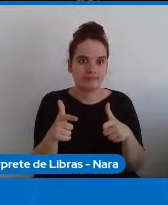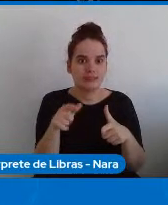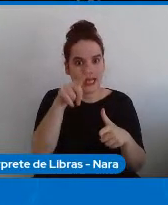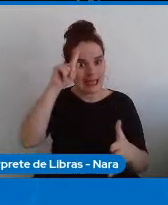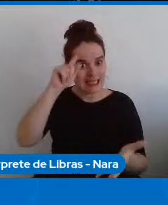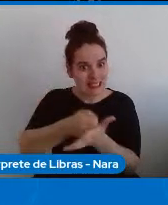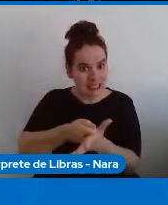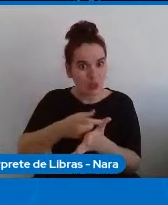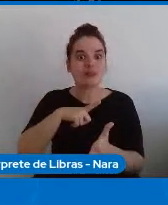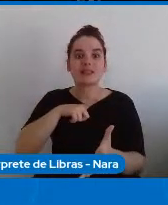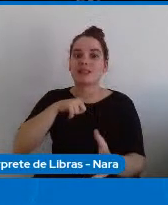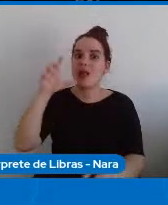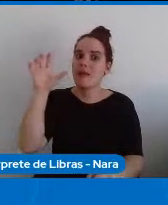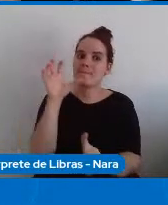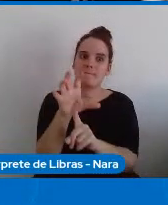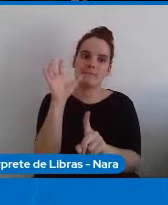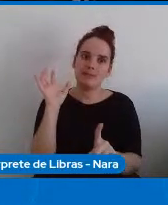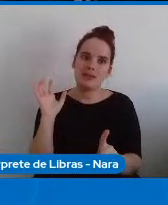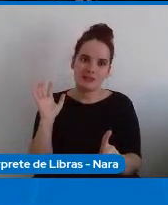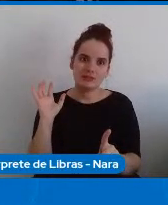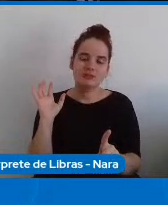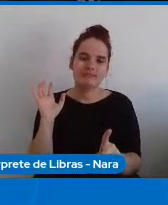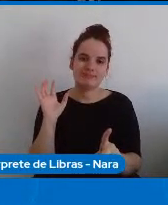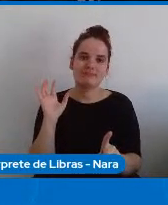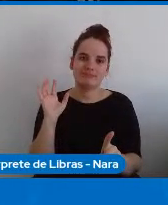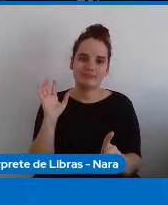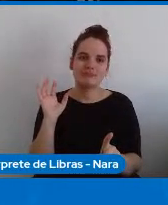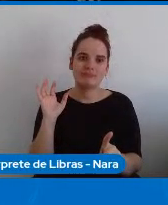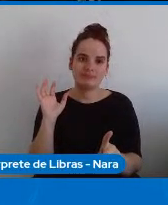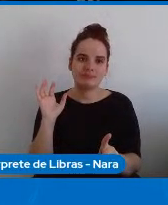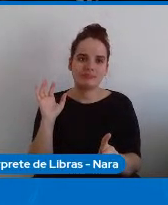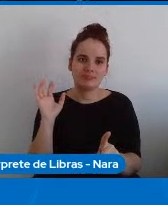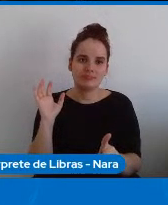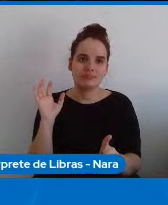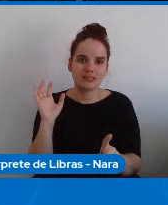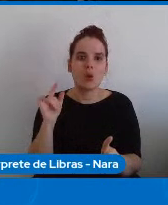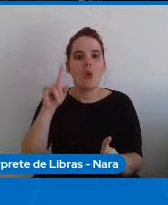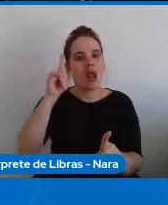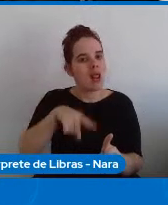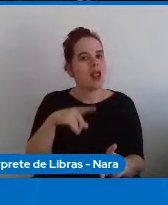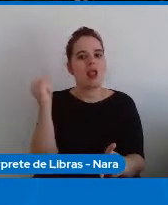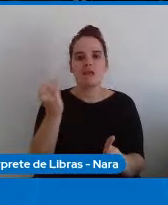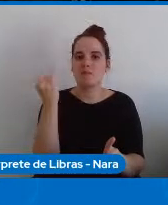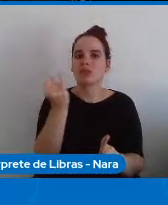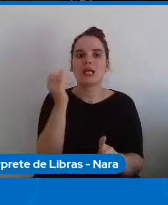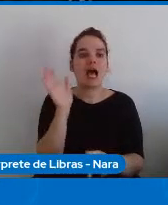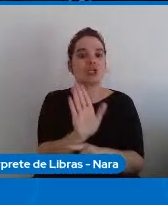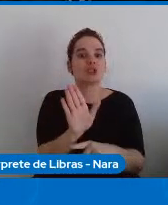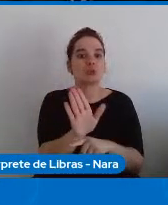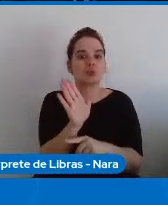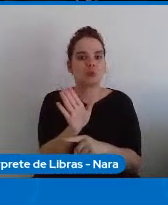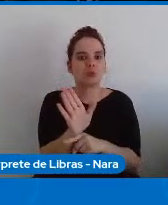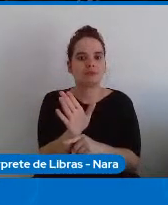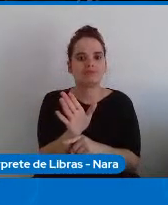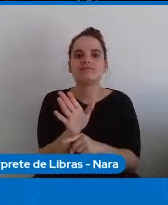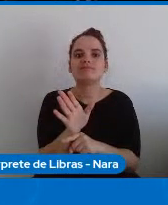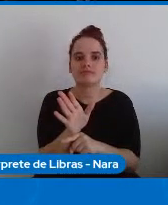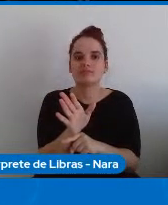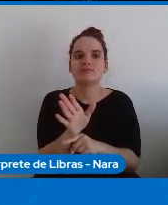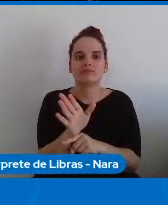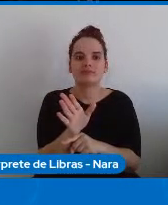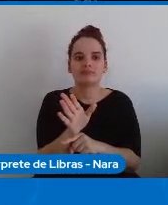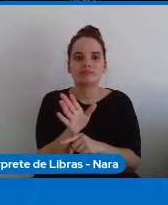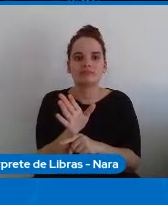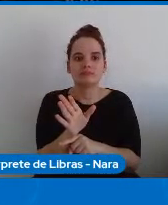impactos isso já já promove já ajuda a fixar a melhorar ou